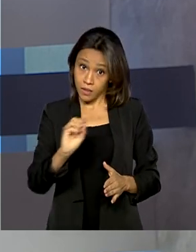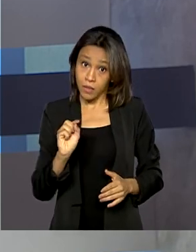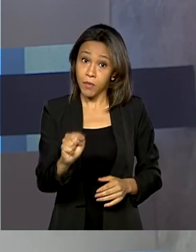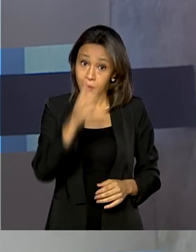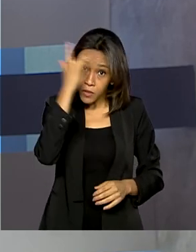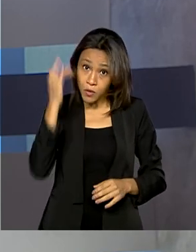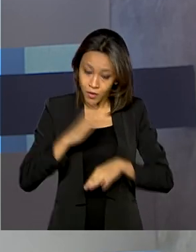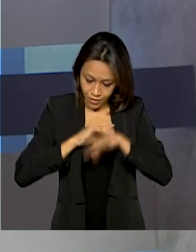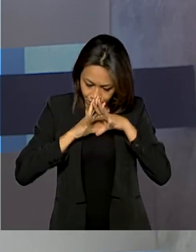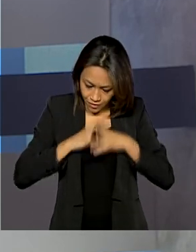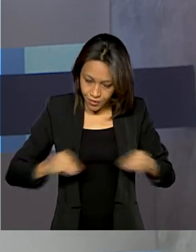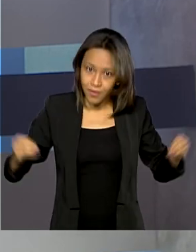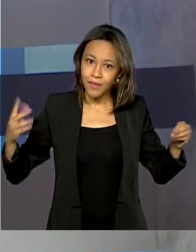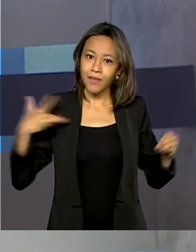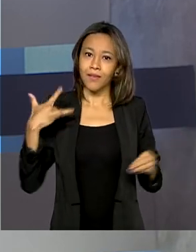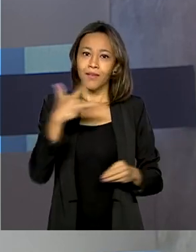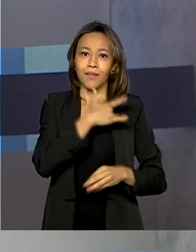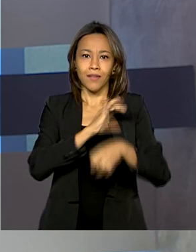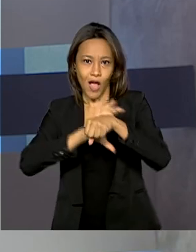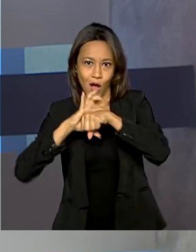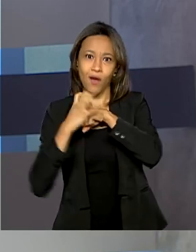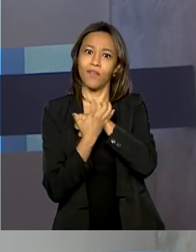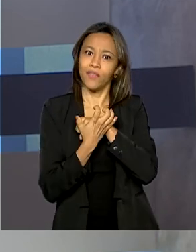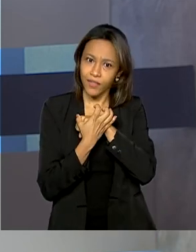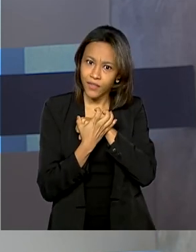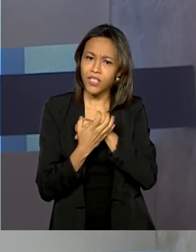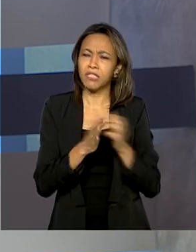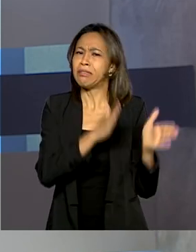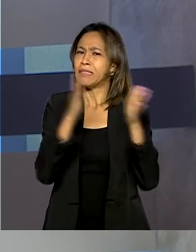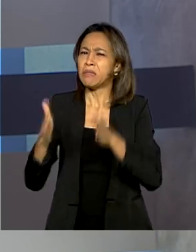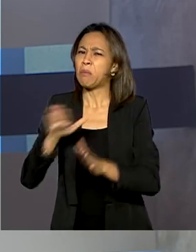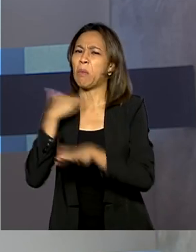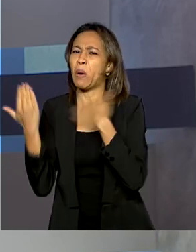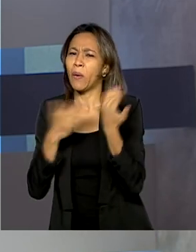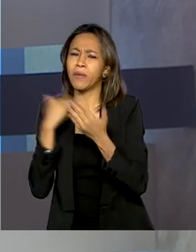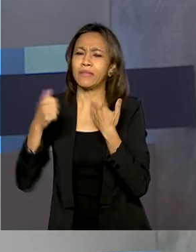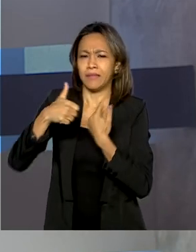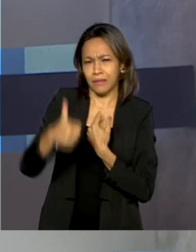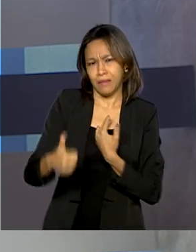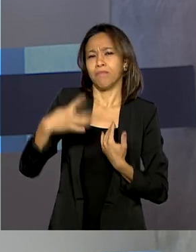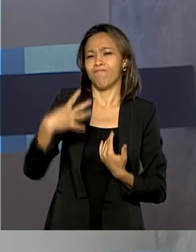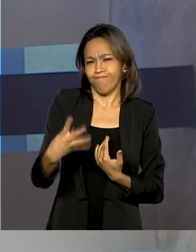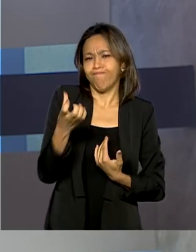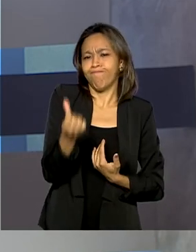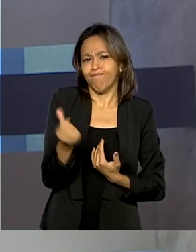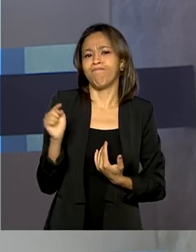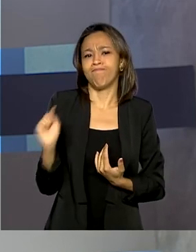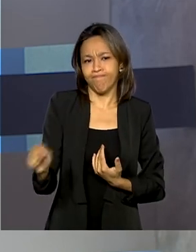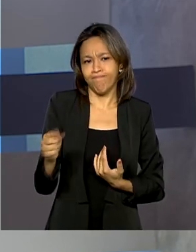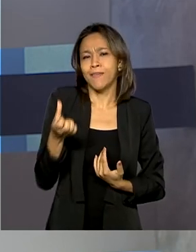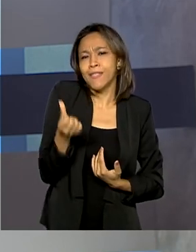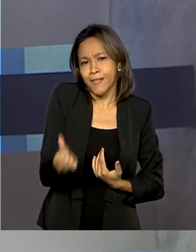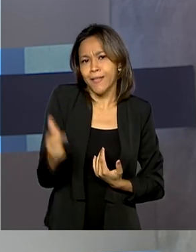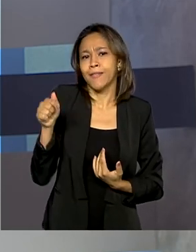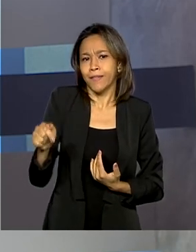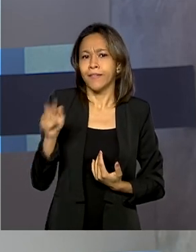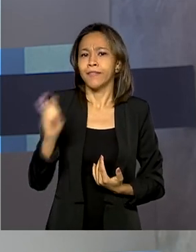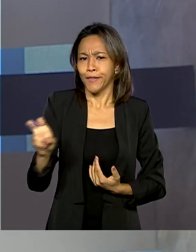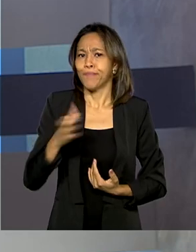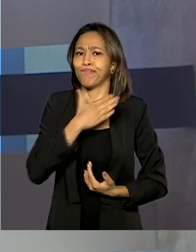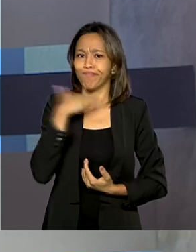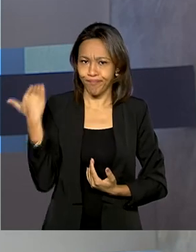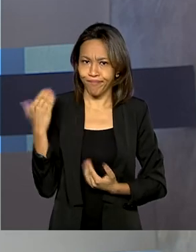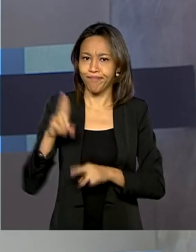recuperadas da Covid-19. Em relação aos óbitos, são 146.675 mortes por